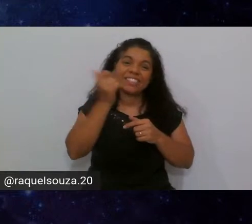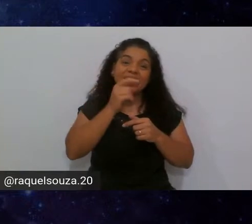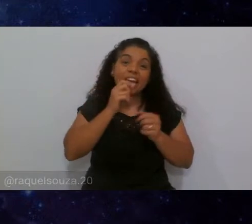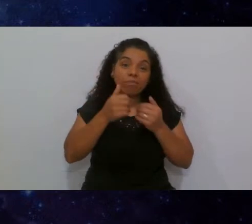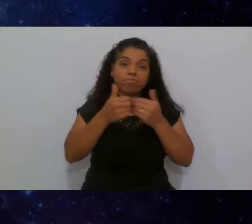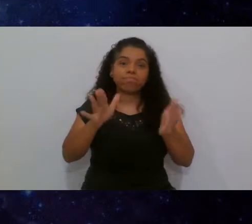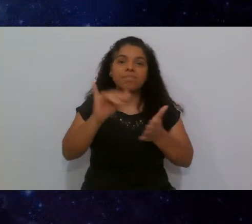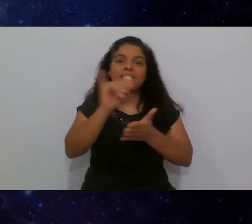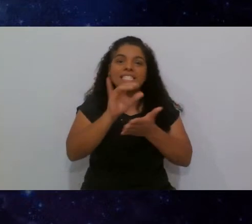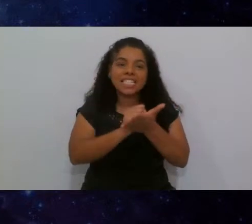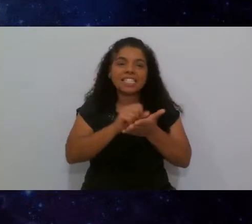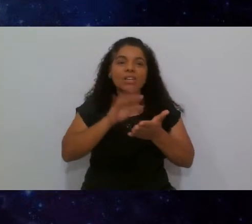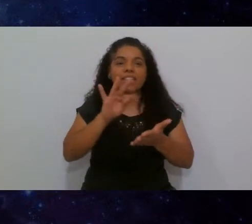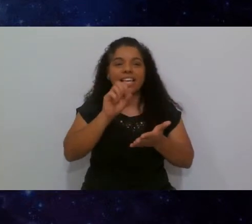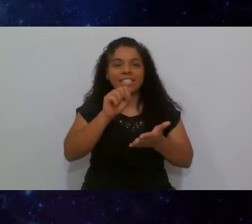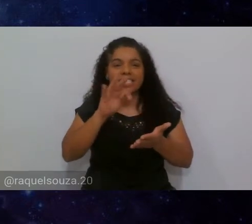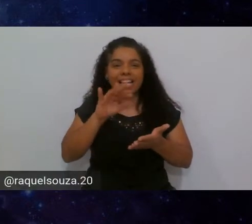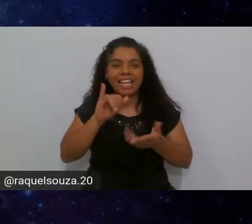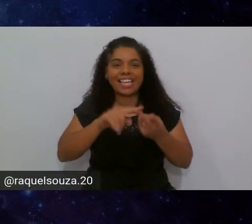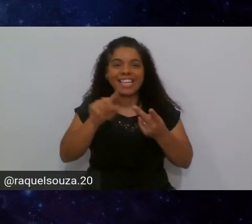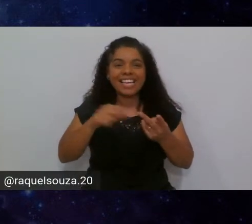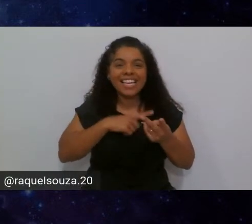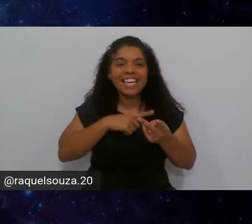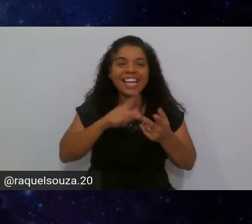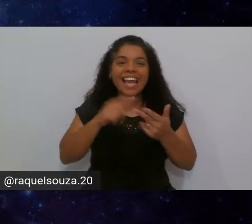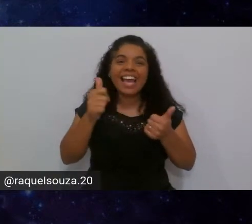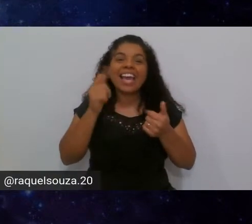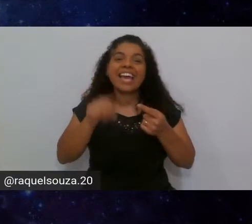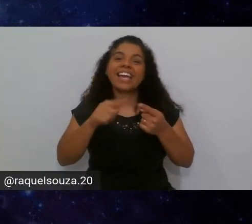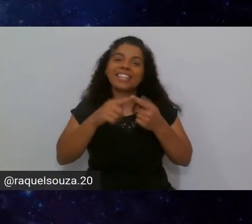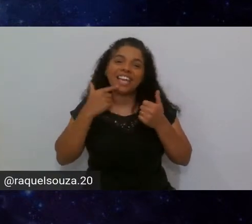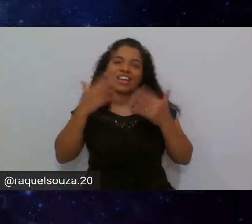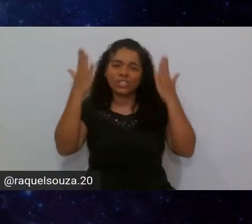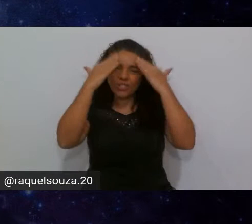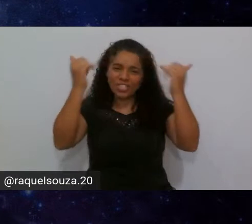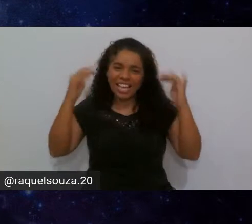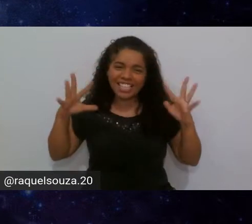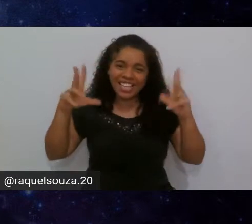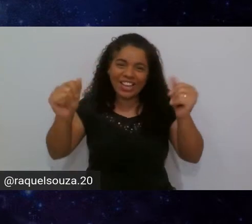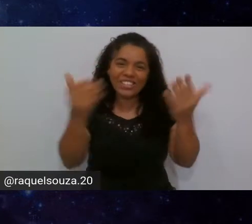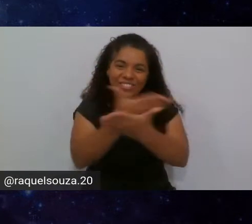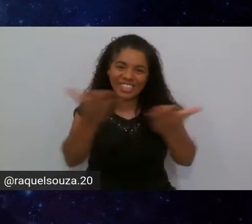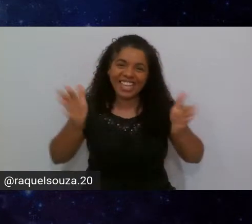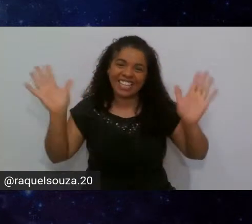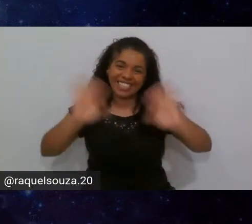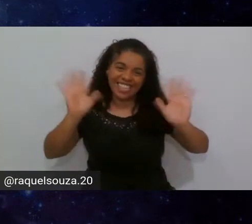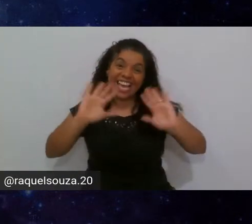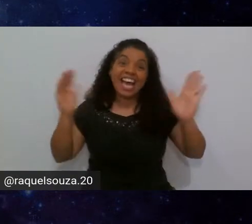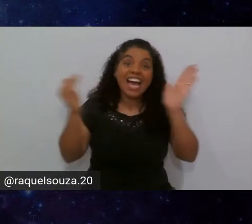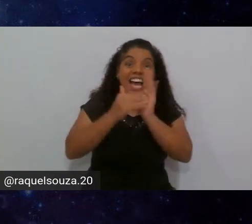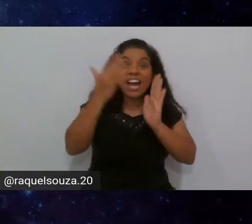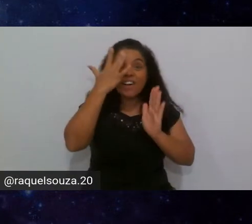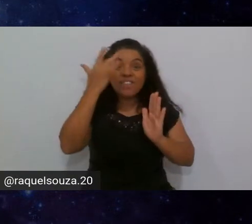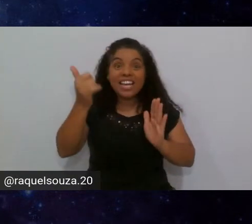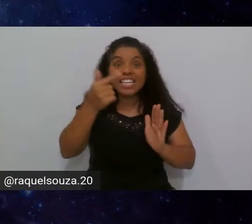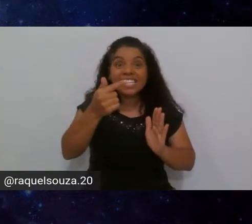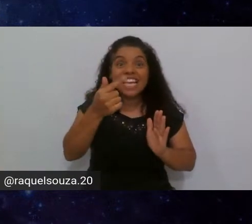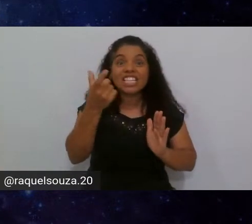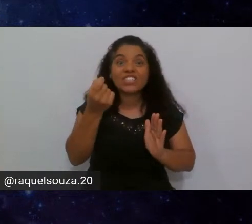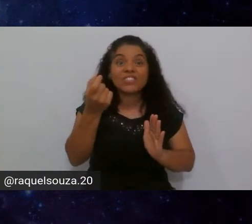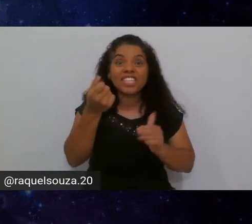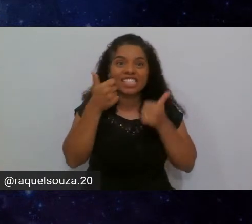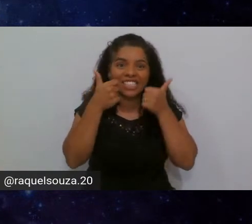as inscrições para o TSP não percam sucesso a todos vocês e até amanhã às 7h20